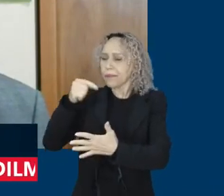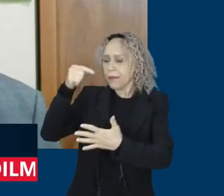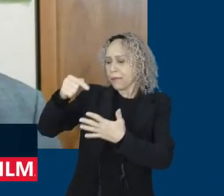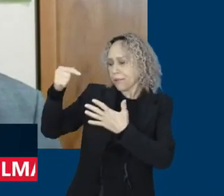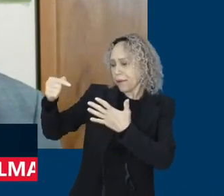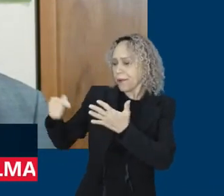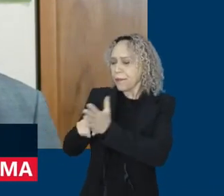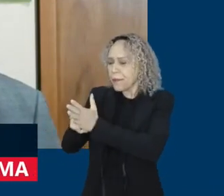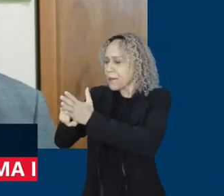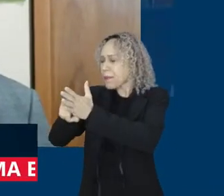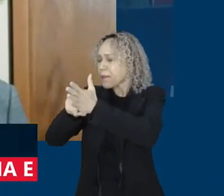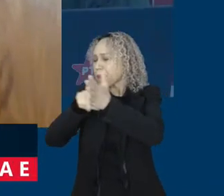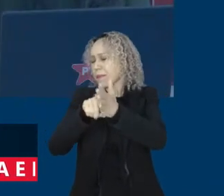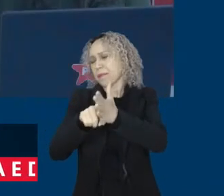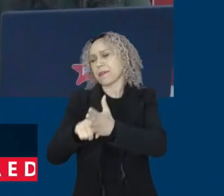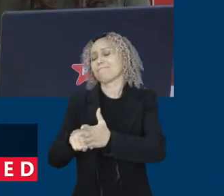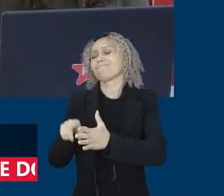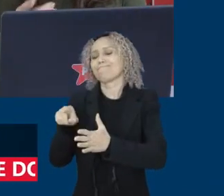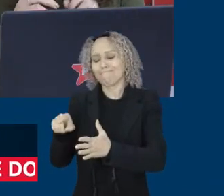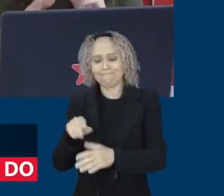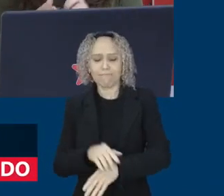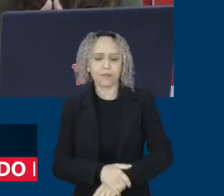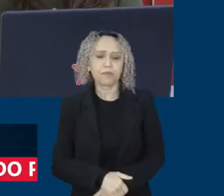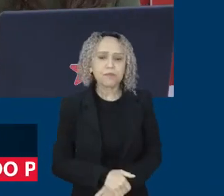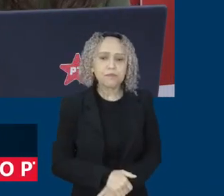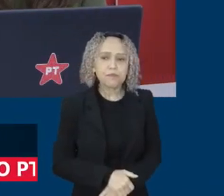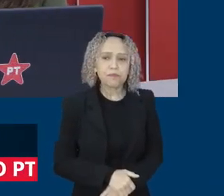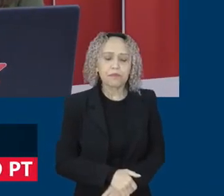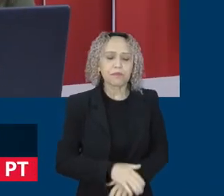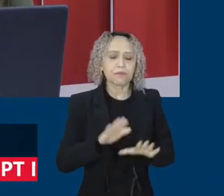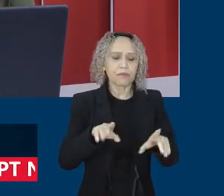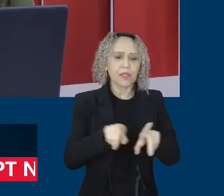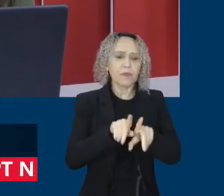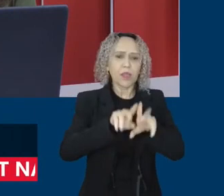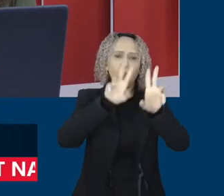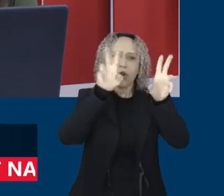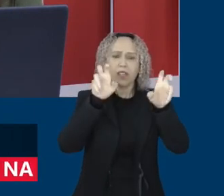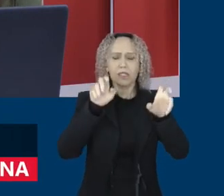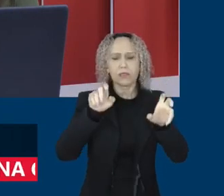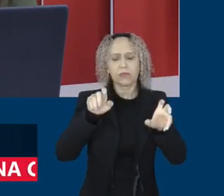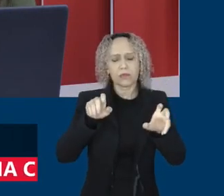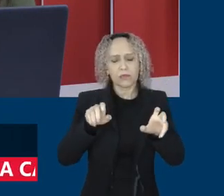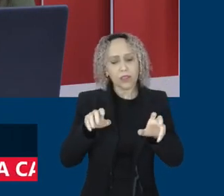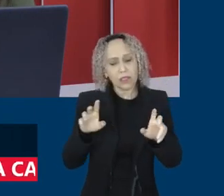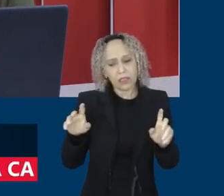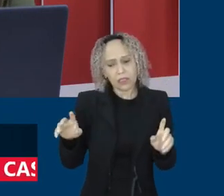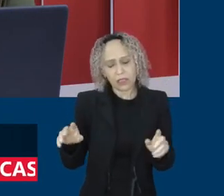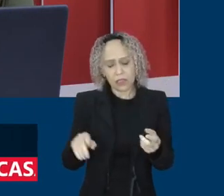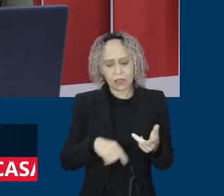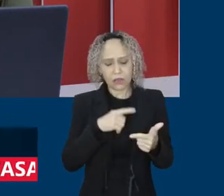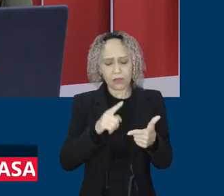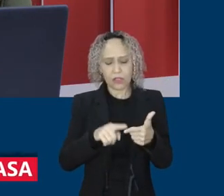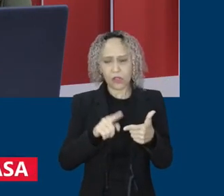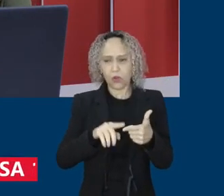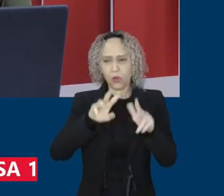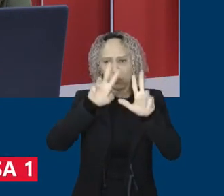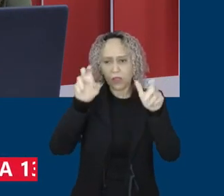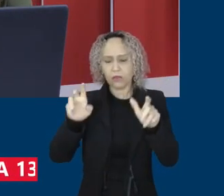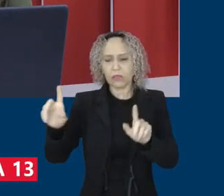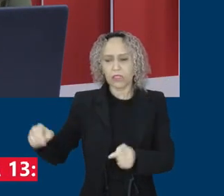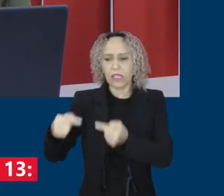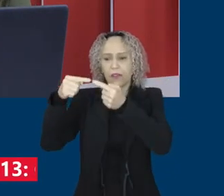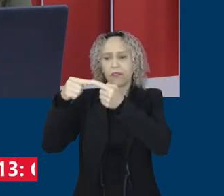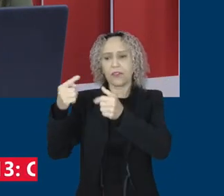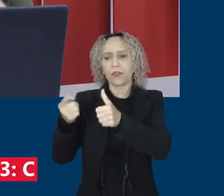Supremo já vêm fazendo. Deputado, eu queria tratar de outro assunto também, que tem tudo a ver com esse primeiro, porque o PL das fake news também